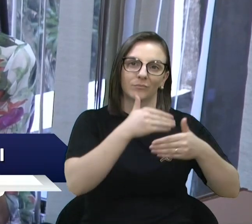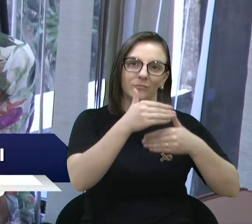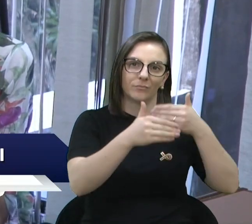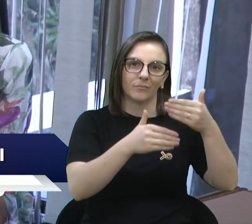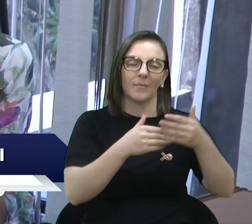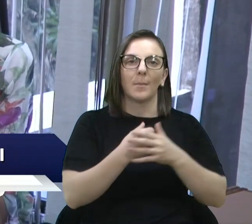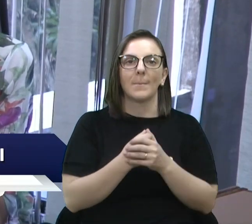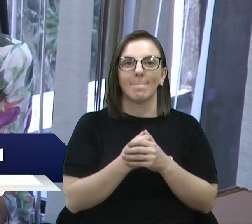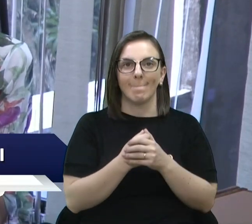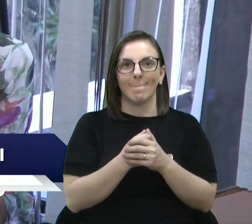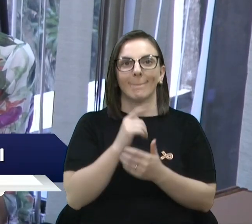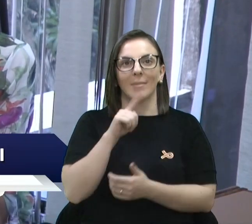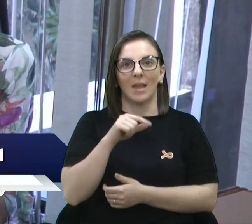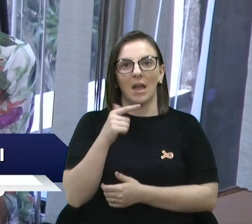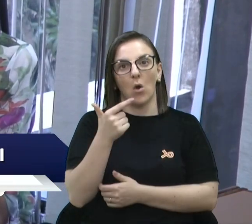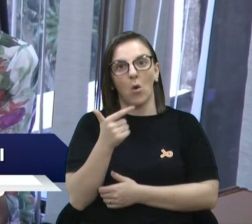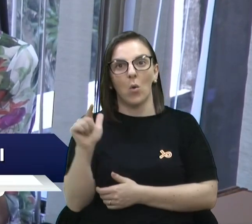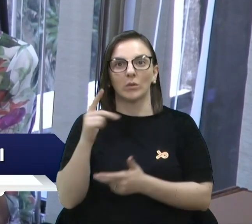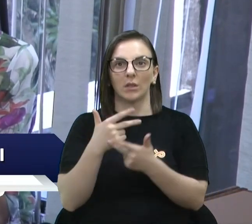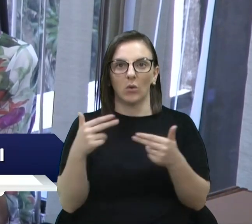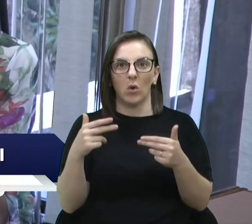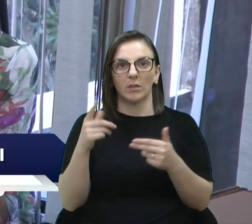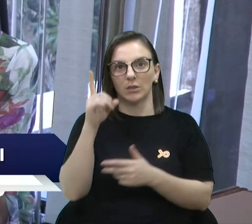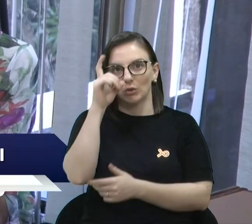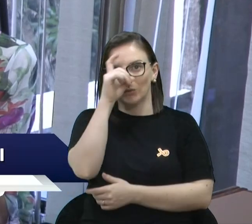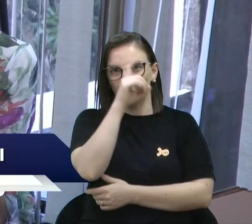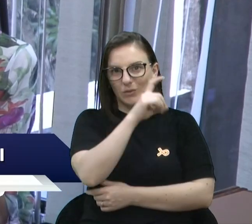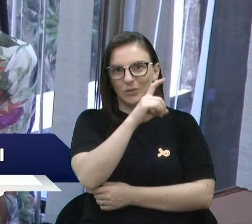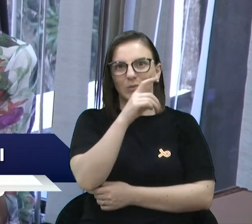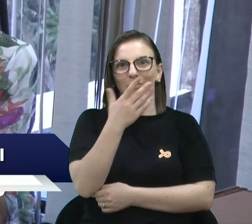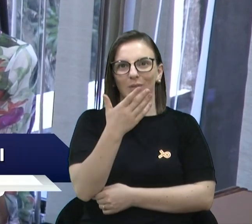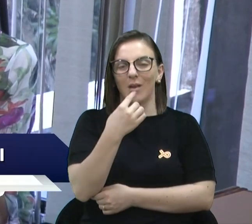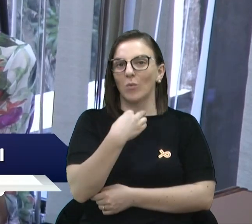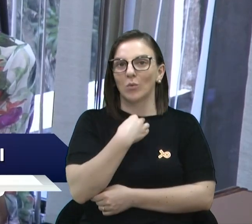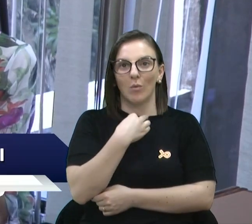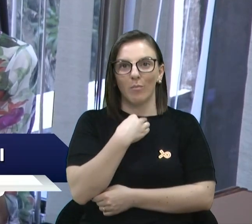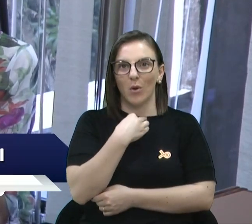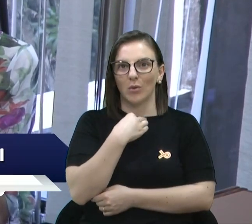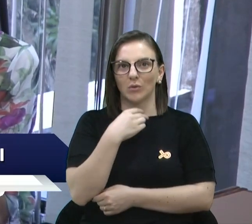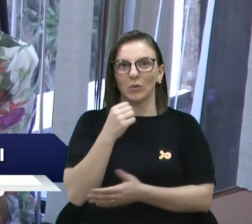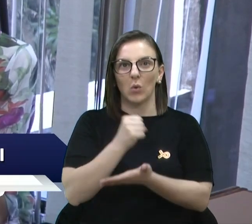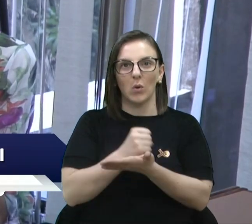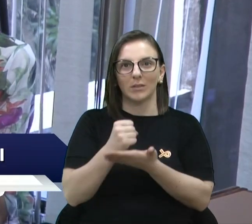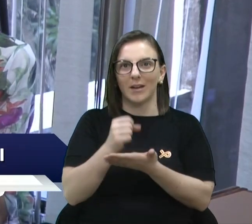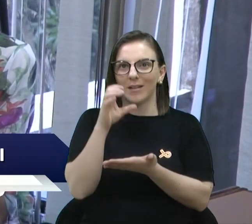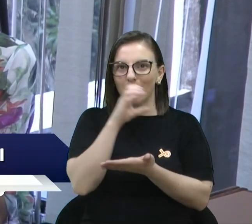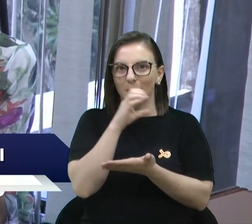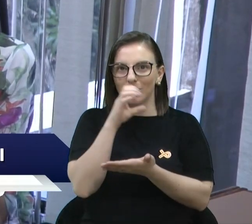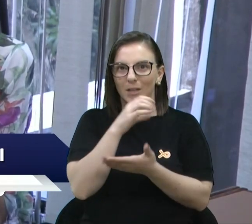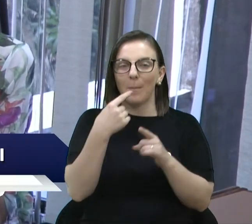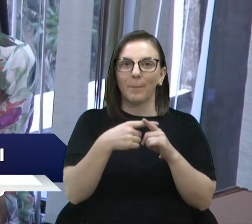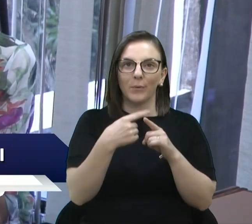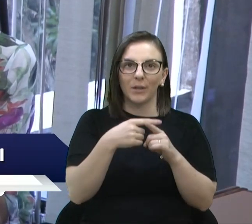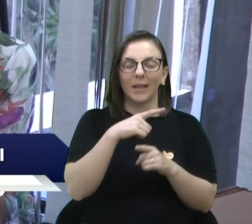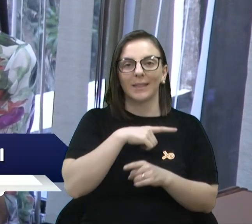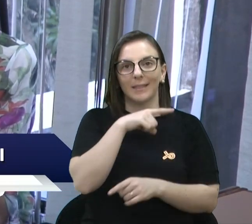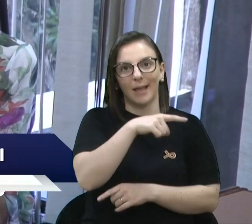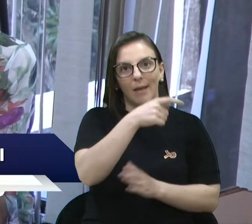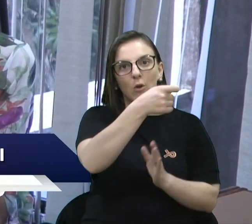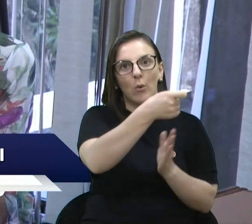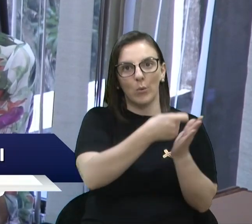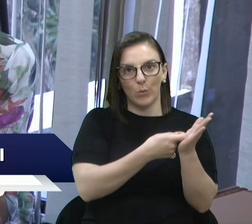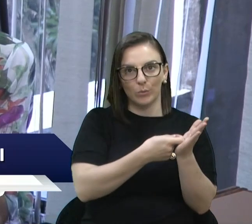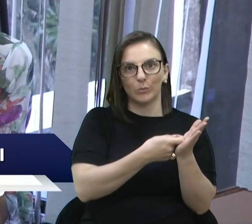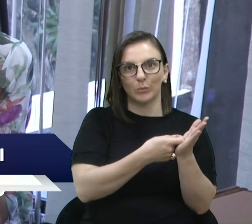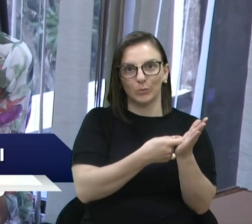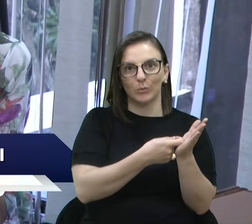Isso é um outro dificultador. E eu não posso fazer contratos emergenciais, porque a gente tem concurso vigente. A gente